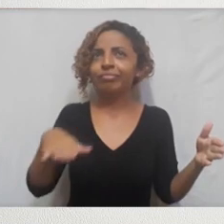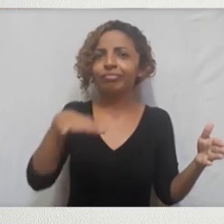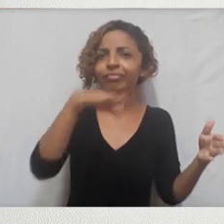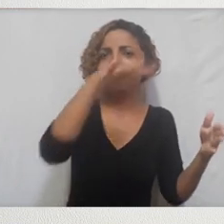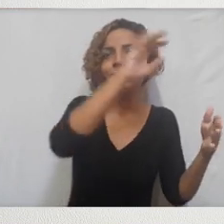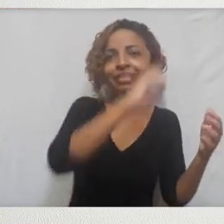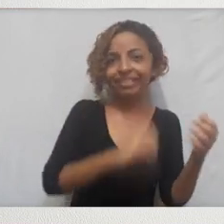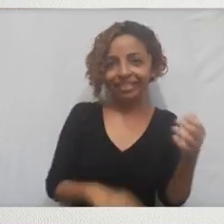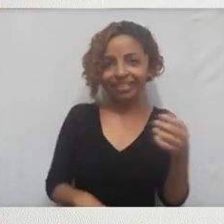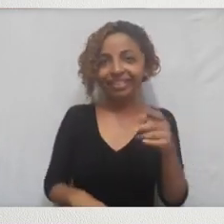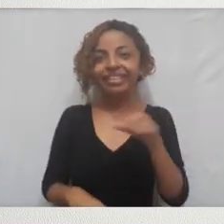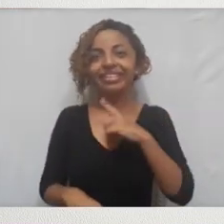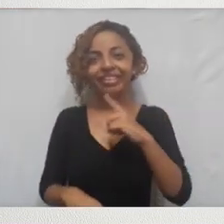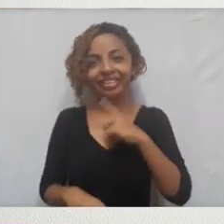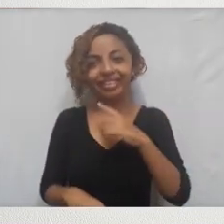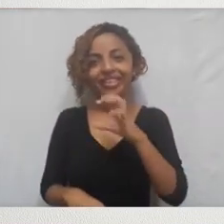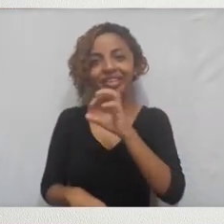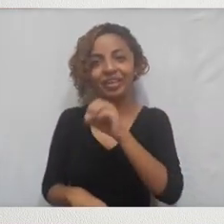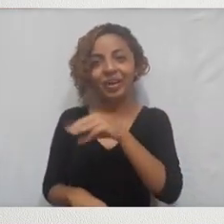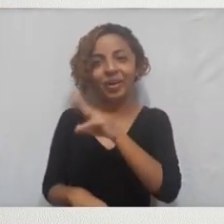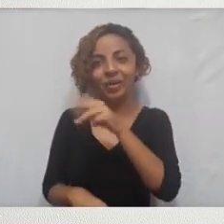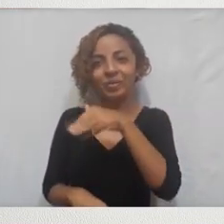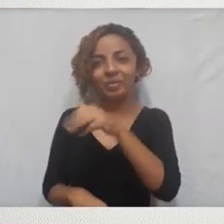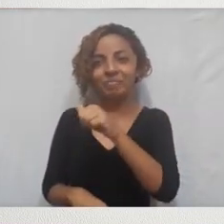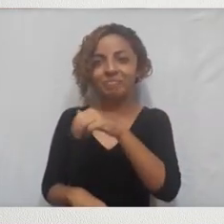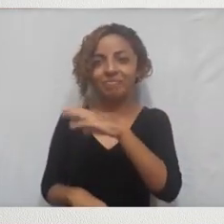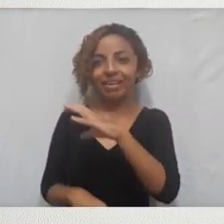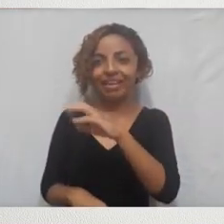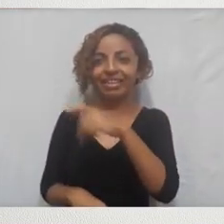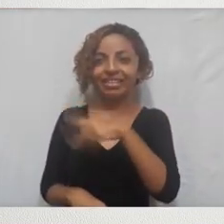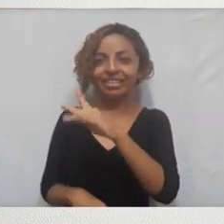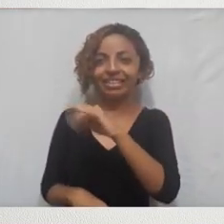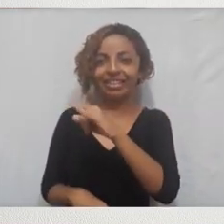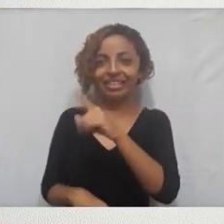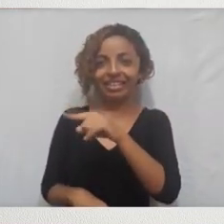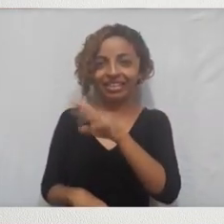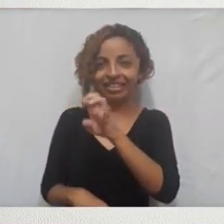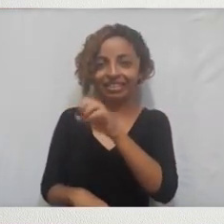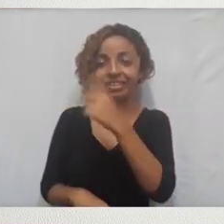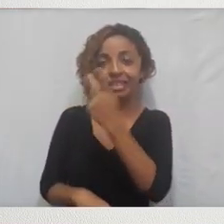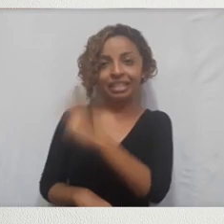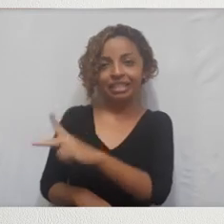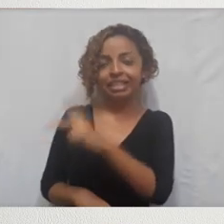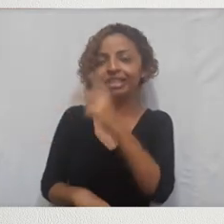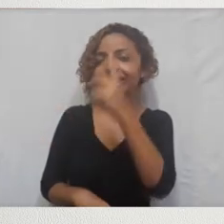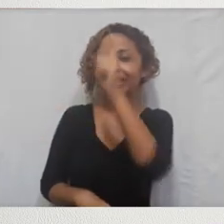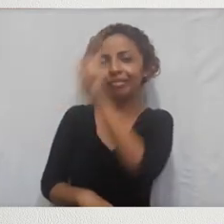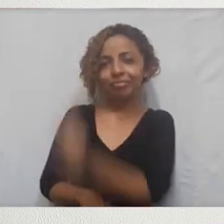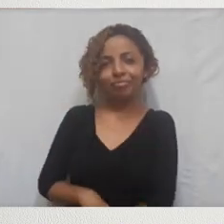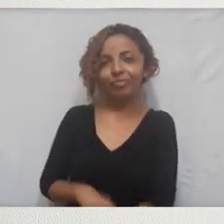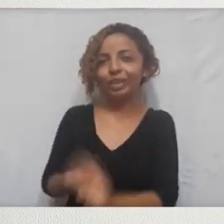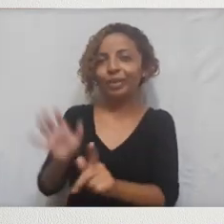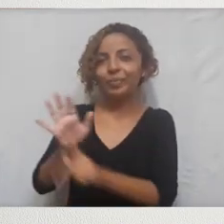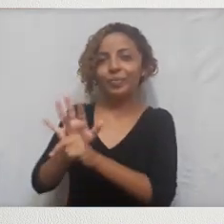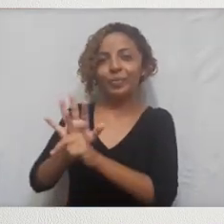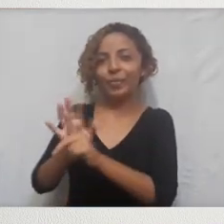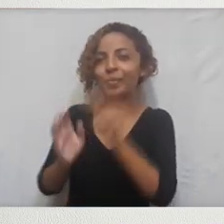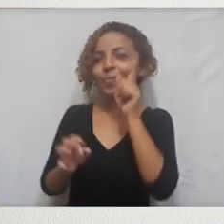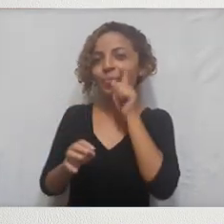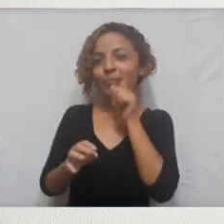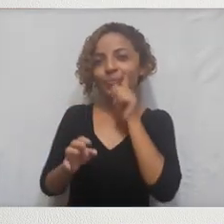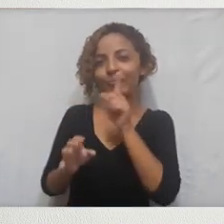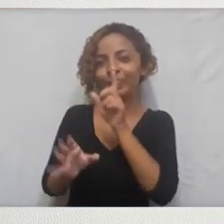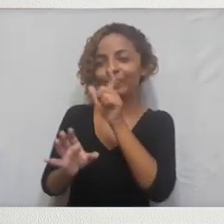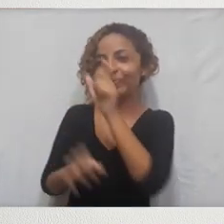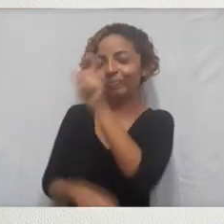a trajetória do OEM, a formação do caráter, a formação dessa persona típica norte-americana, muito...